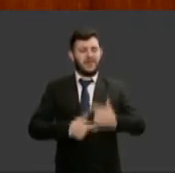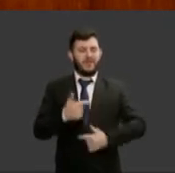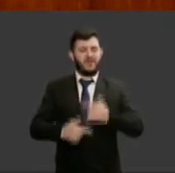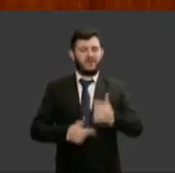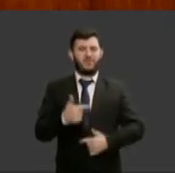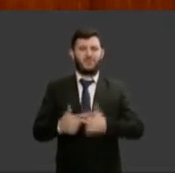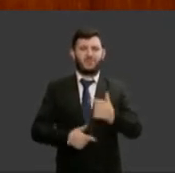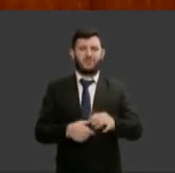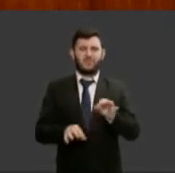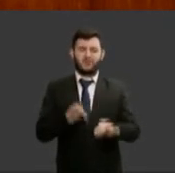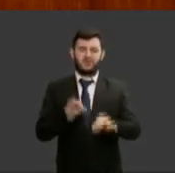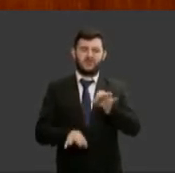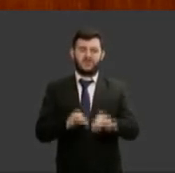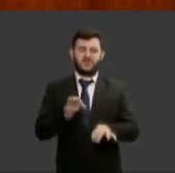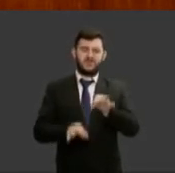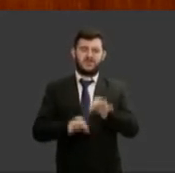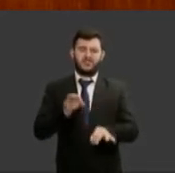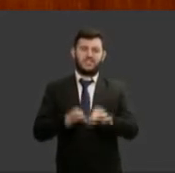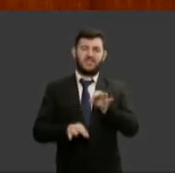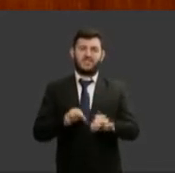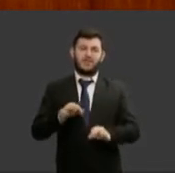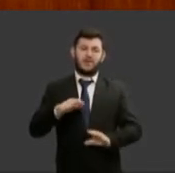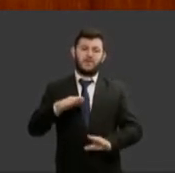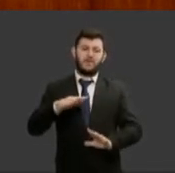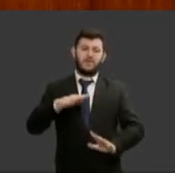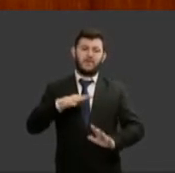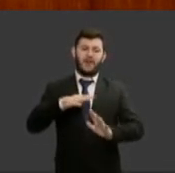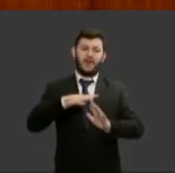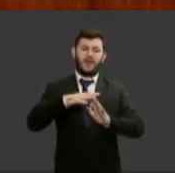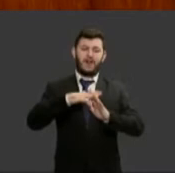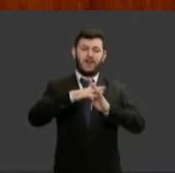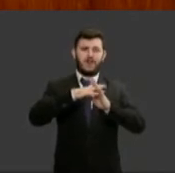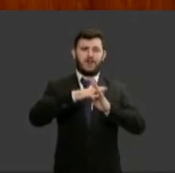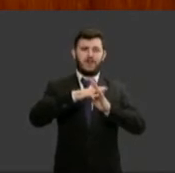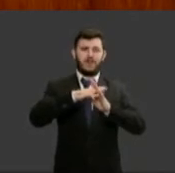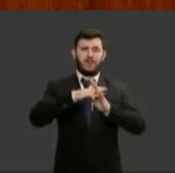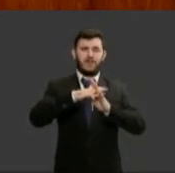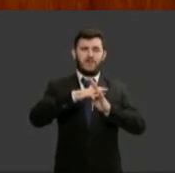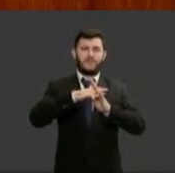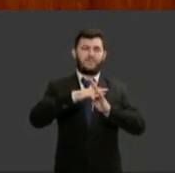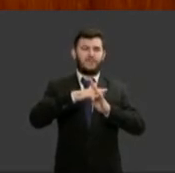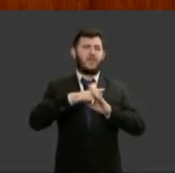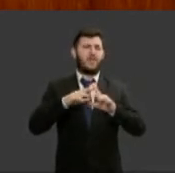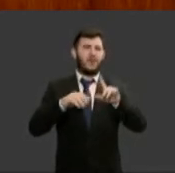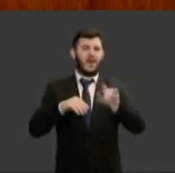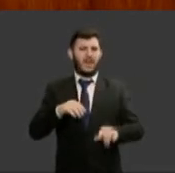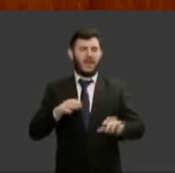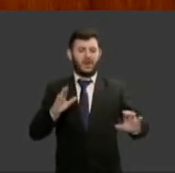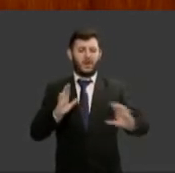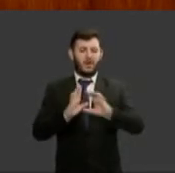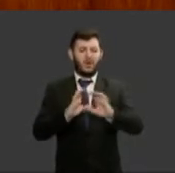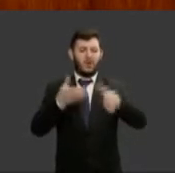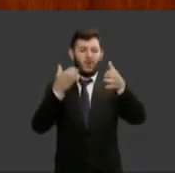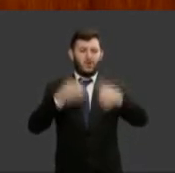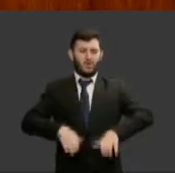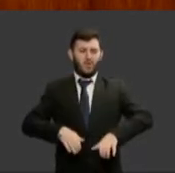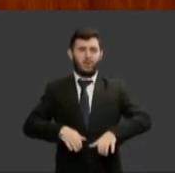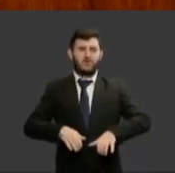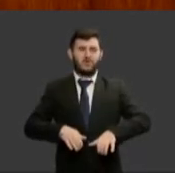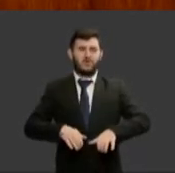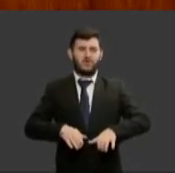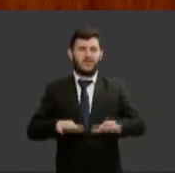a disputa não depende mais de um concurso público de provas e títulos mais de abertura política e de